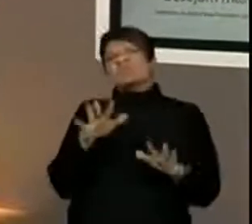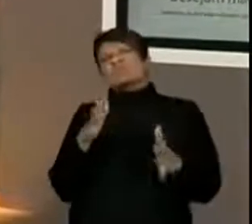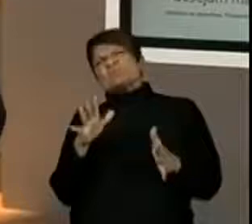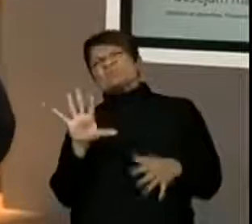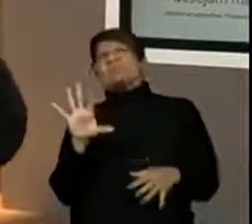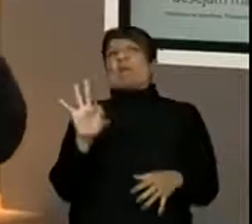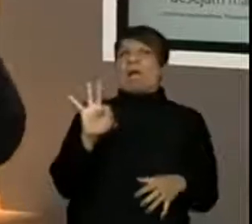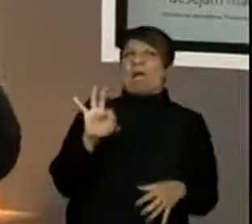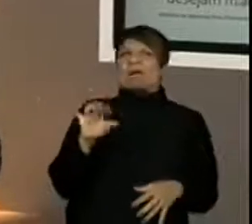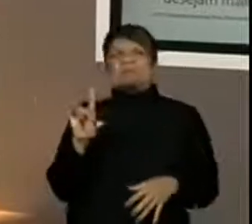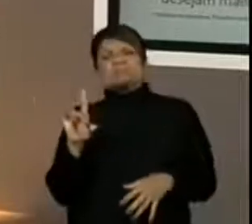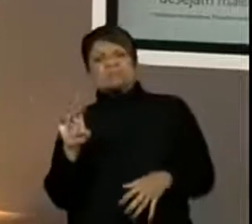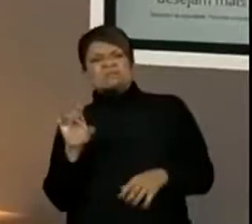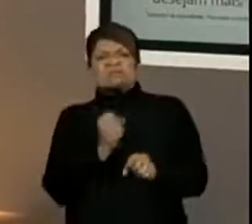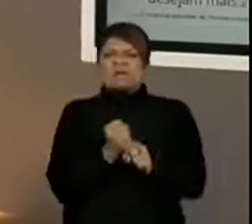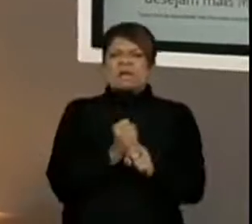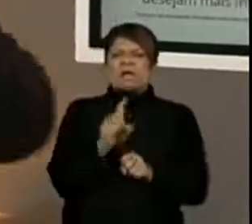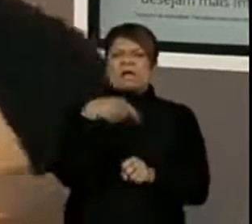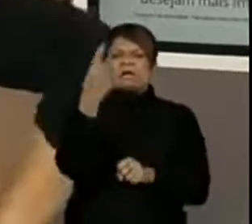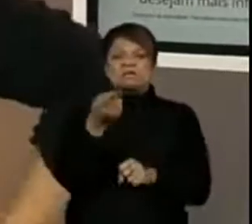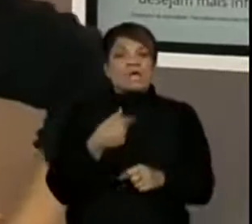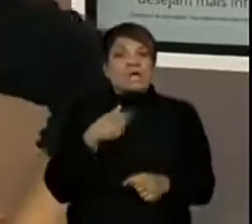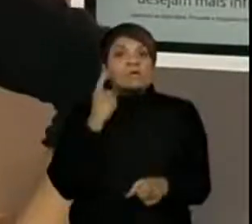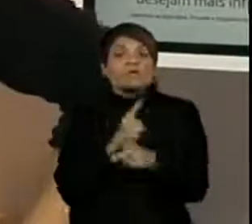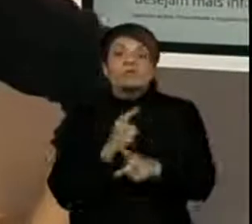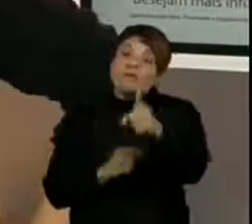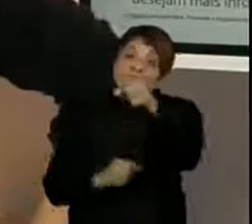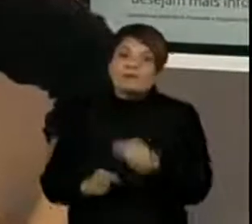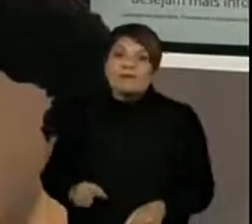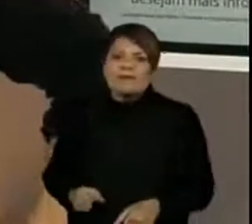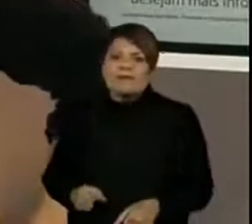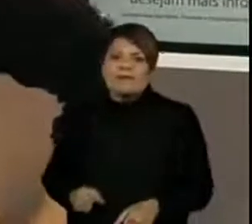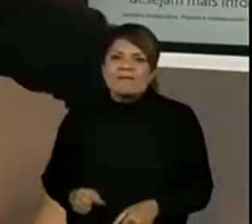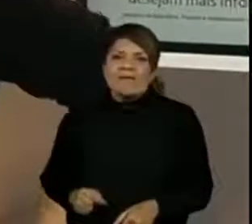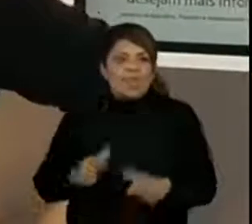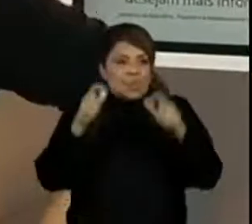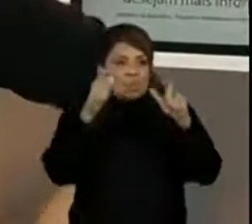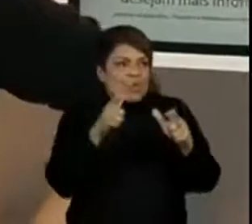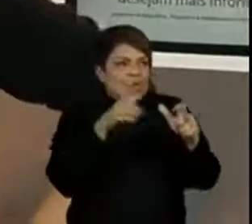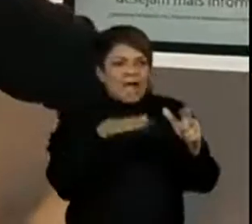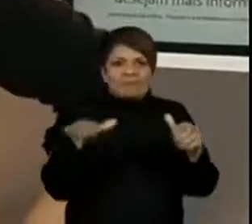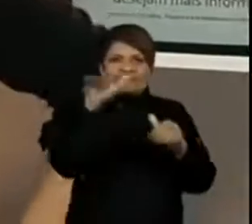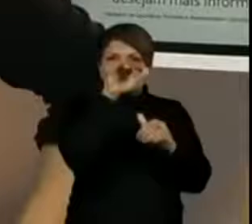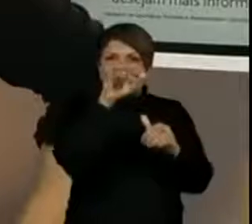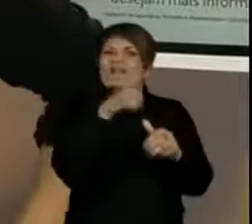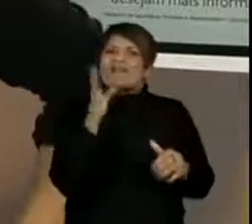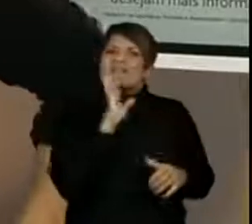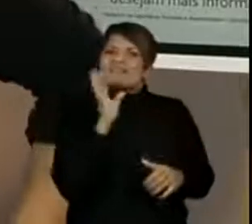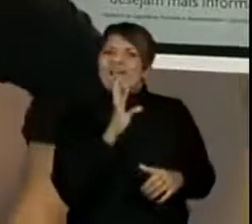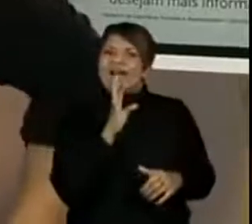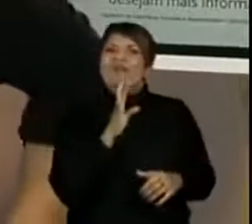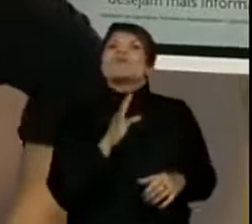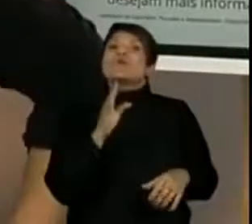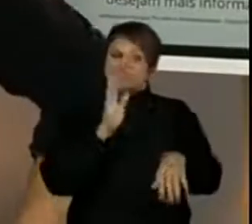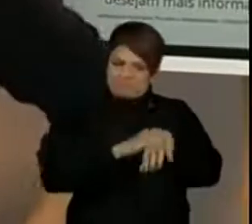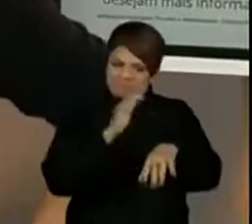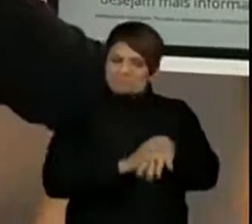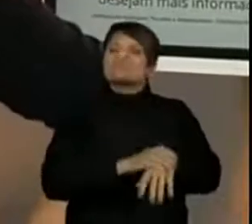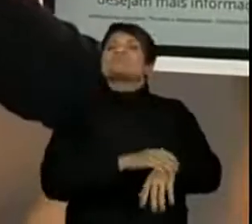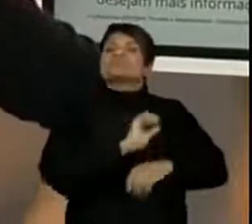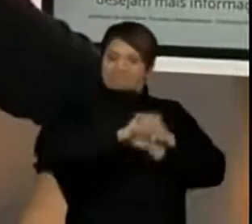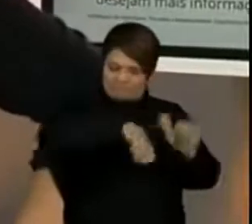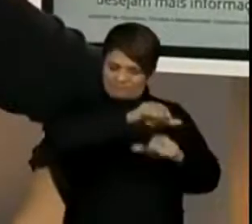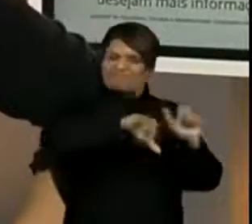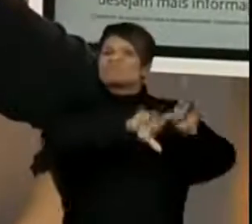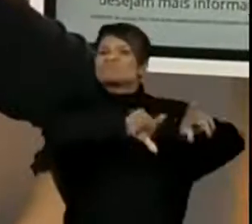10, 15 anos, encontrar um de vocês em um lugar muito legal, fazendo diferença